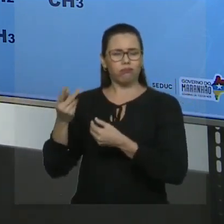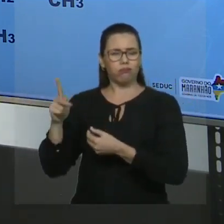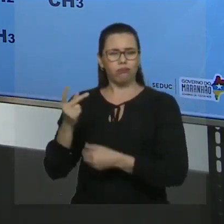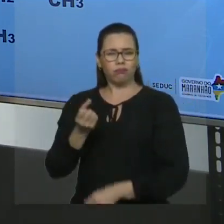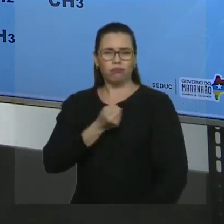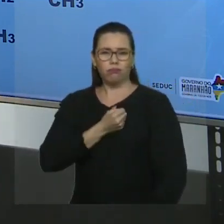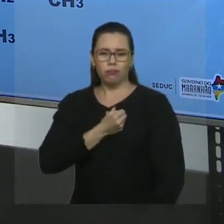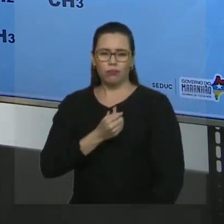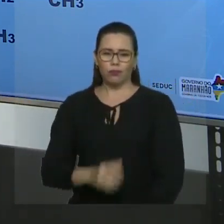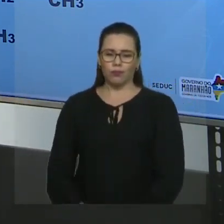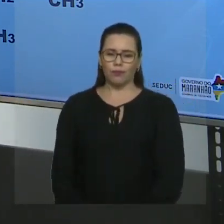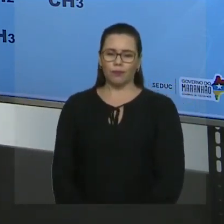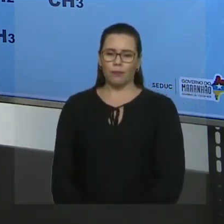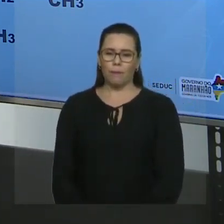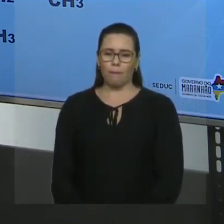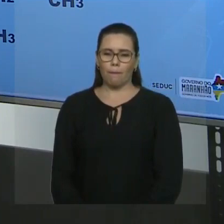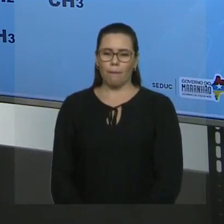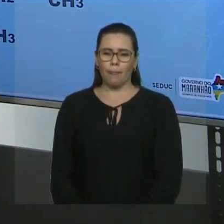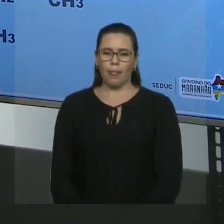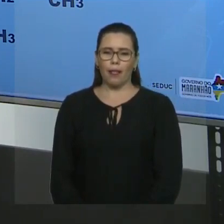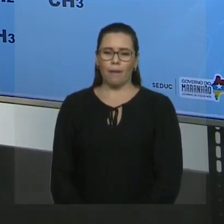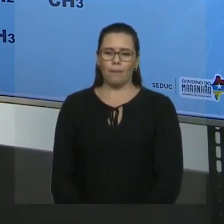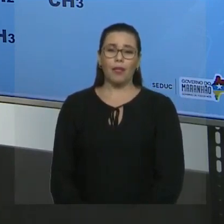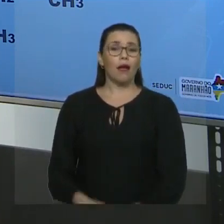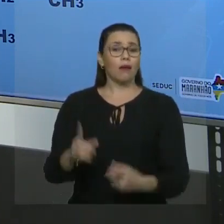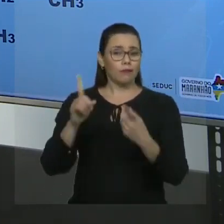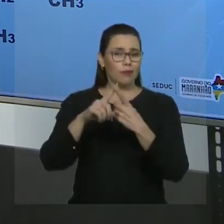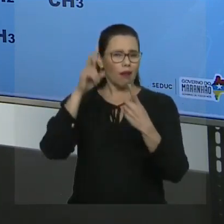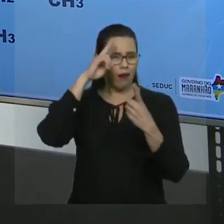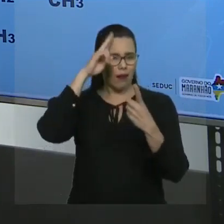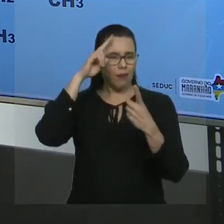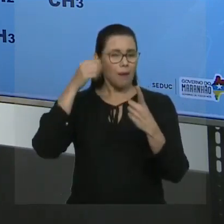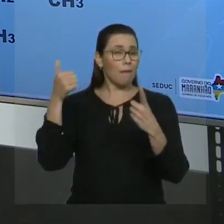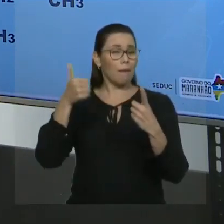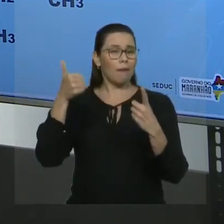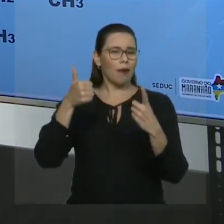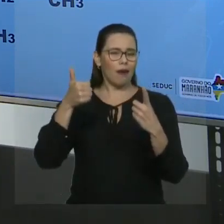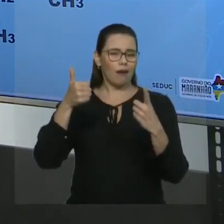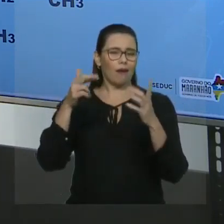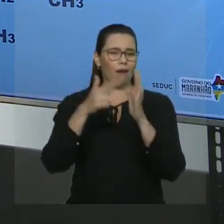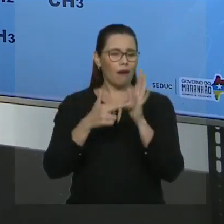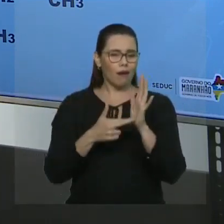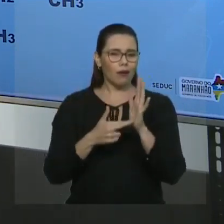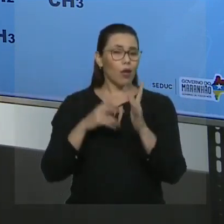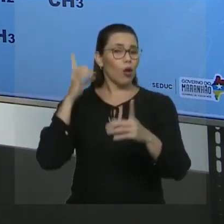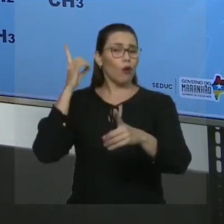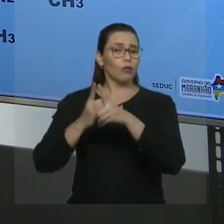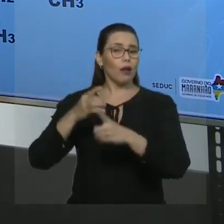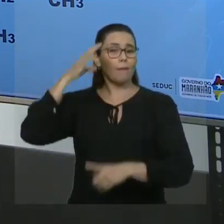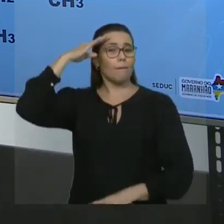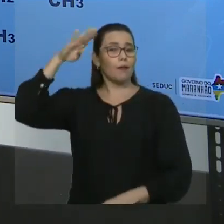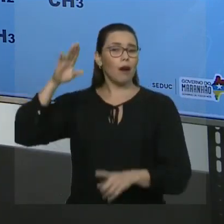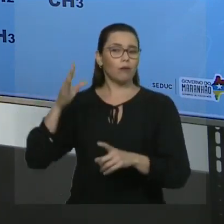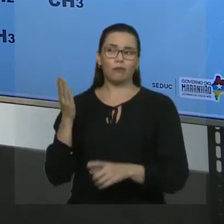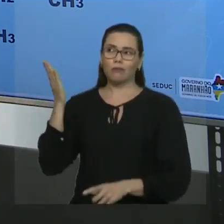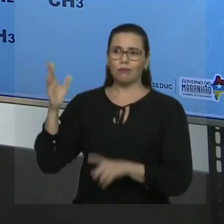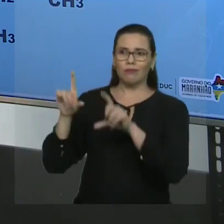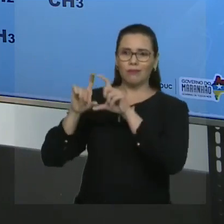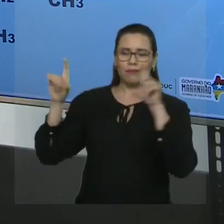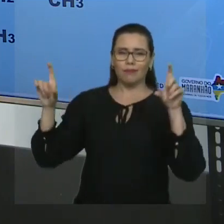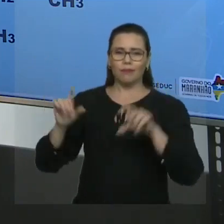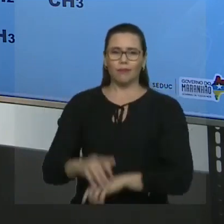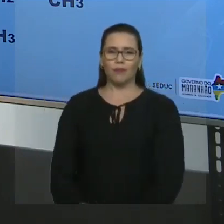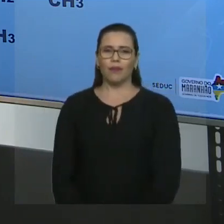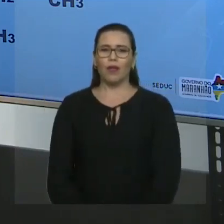ramificada, a primeira regra é achar a cadeia principal. E qual é a regra para achar a cadeia principal? A cadeia principal é sempre